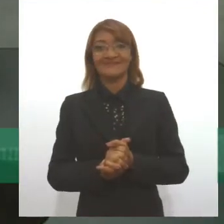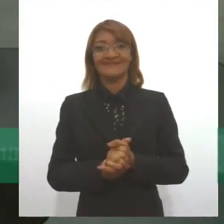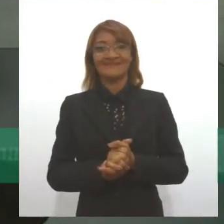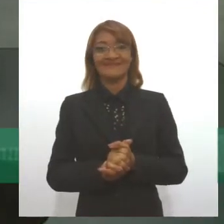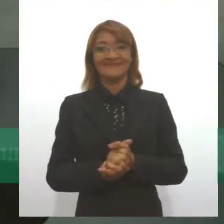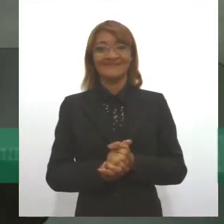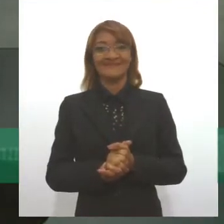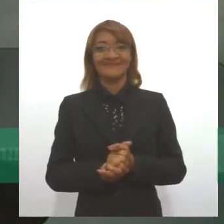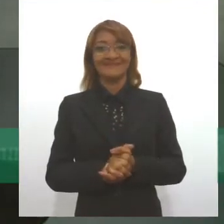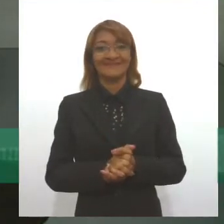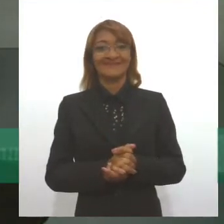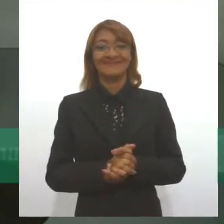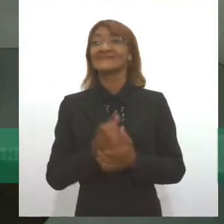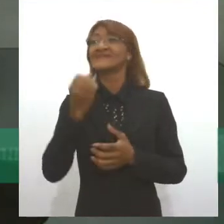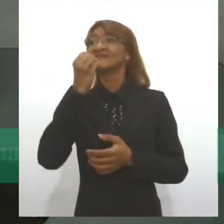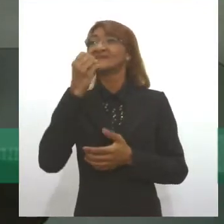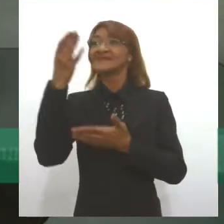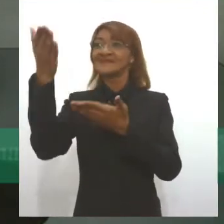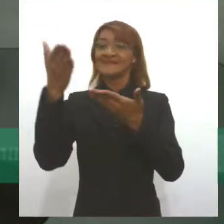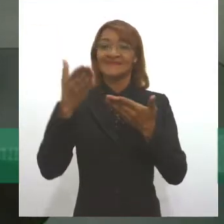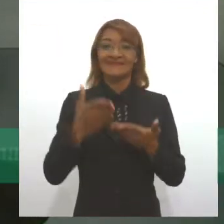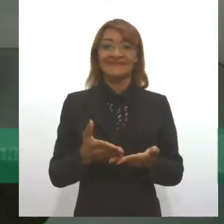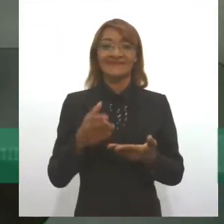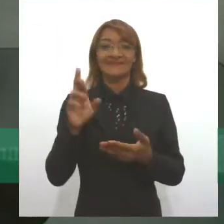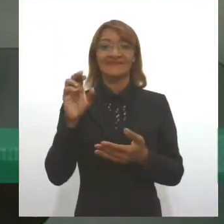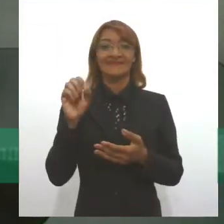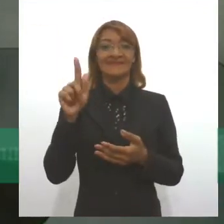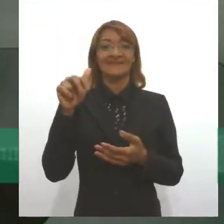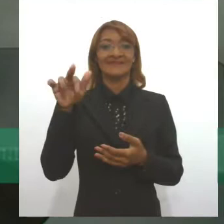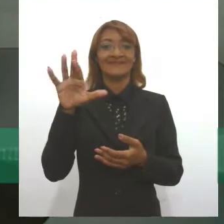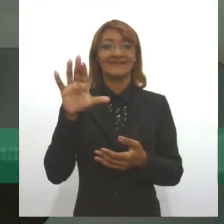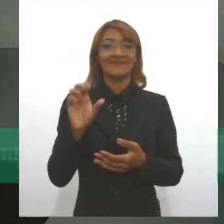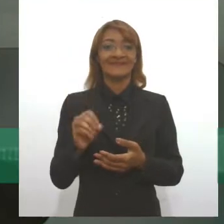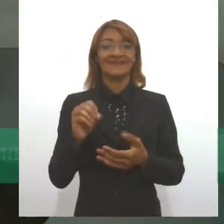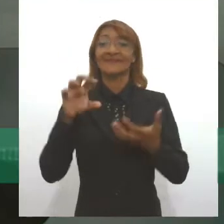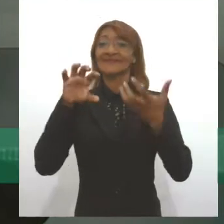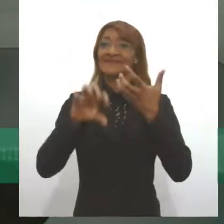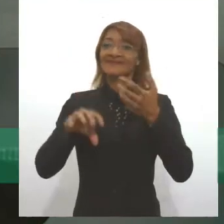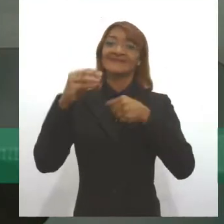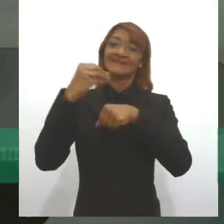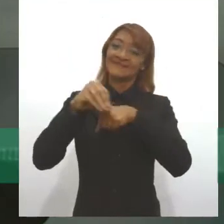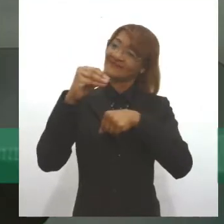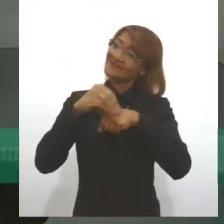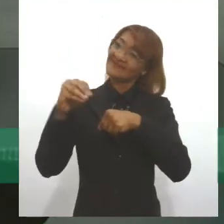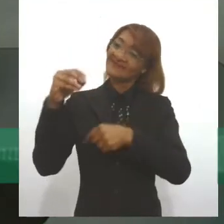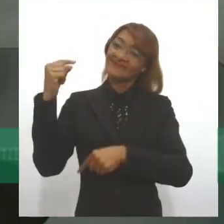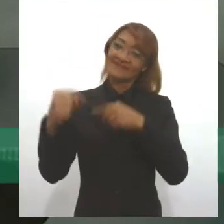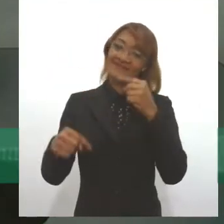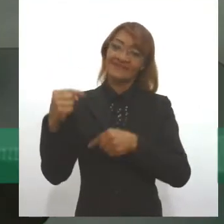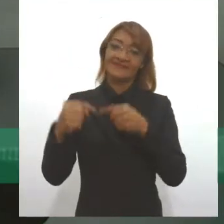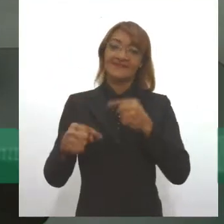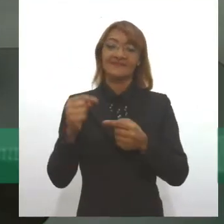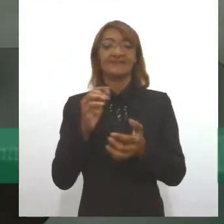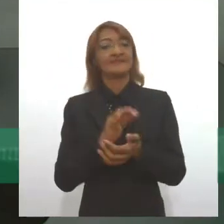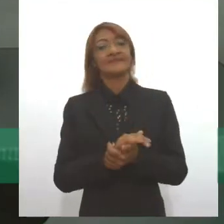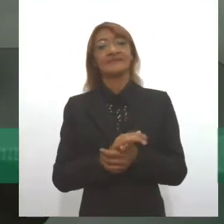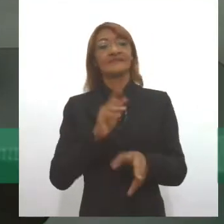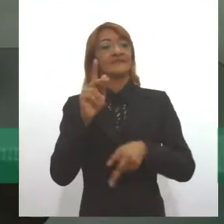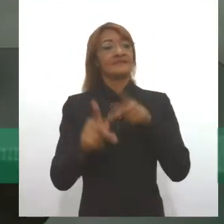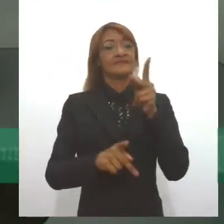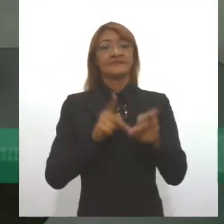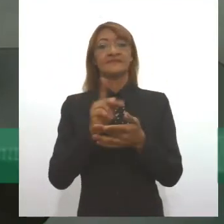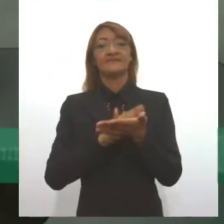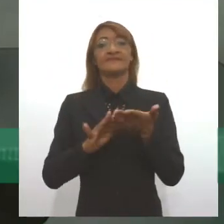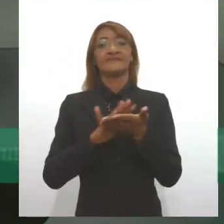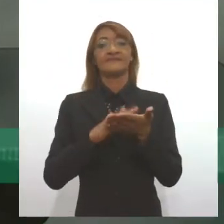meu TP, seja bem-vindo, Rogério, aqui ao Congresso em Pauta, essa discussão sobre esse povo cigano. Eu queria